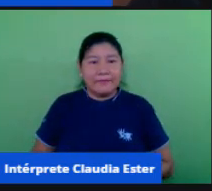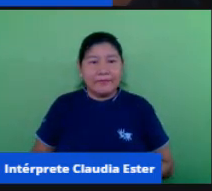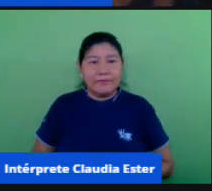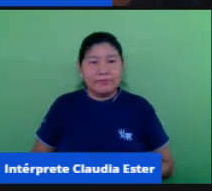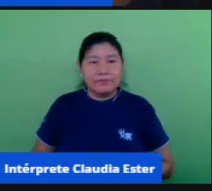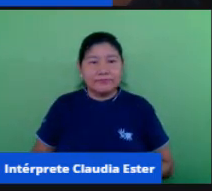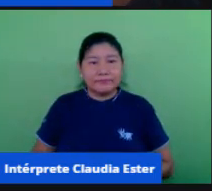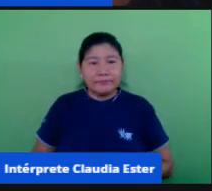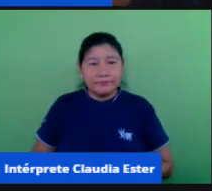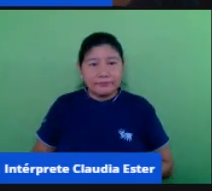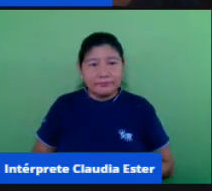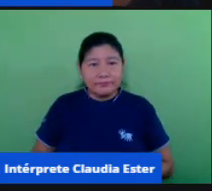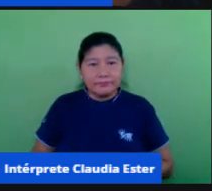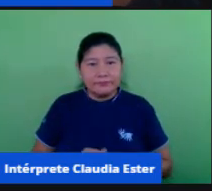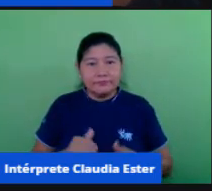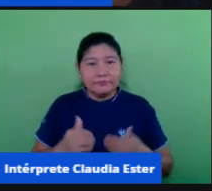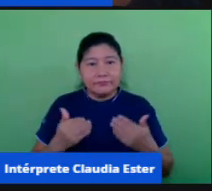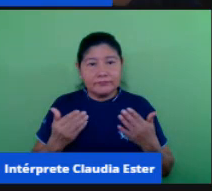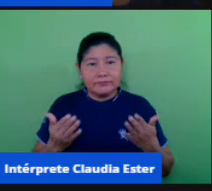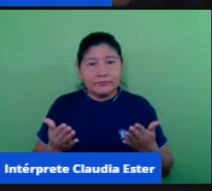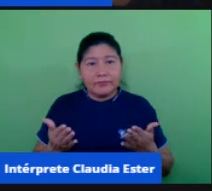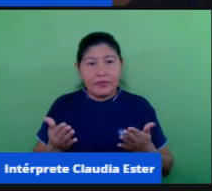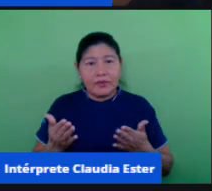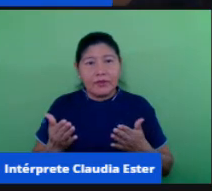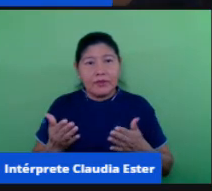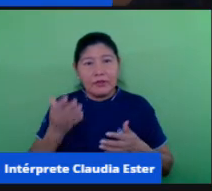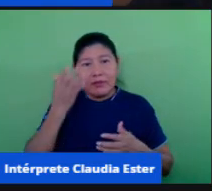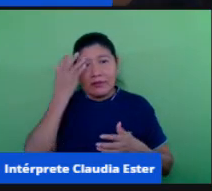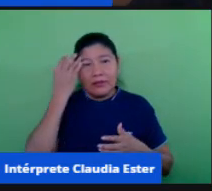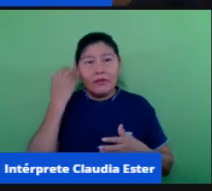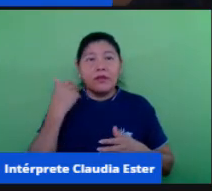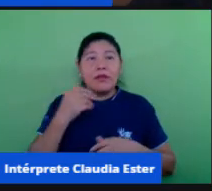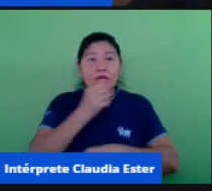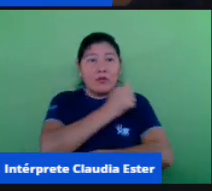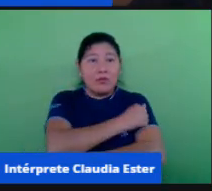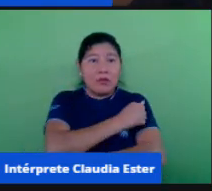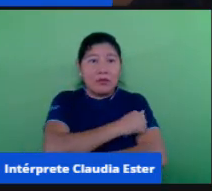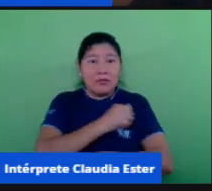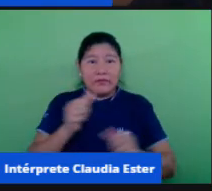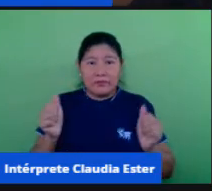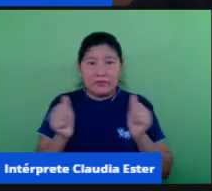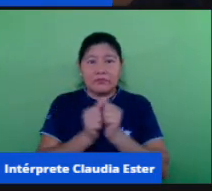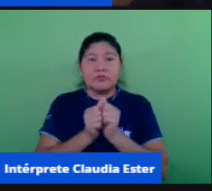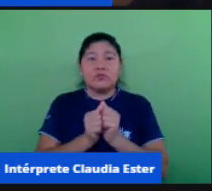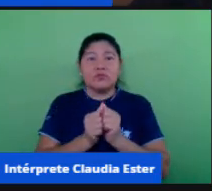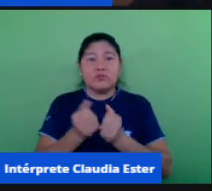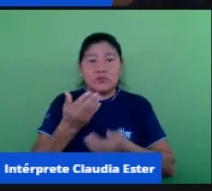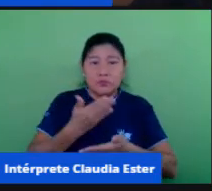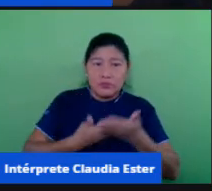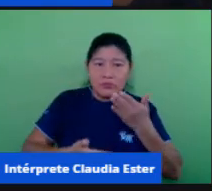dele que o vamos dizer a pessoa pode ir pode passar o slide